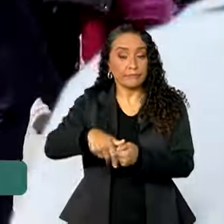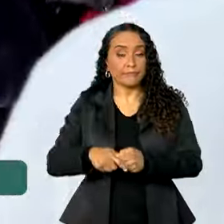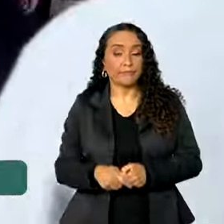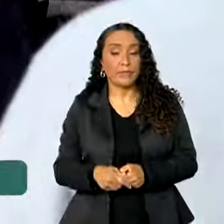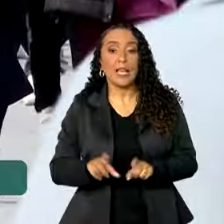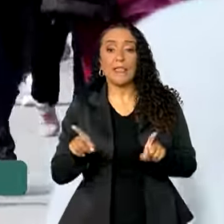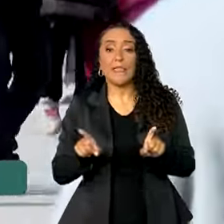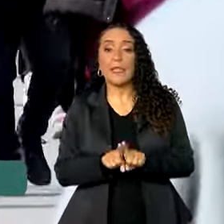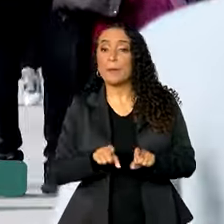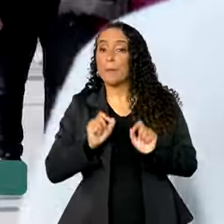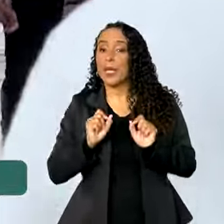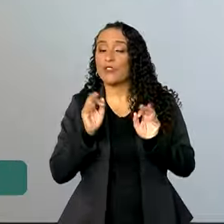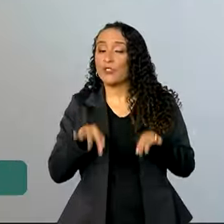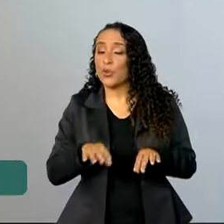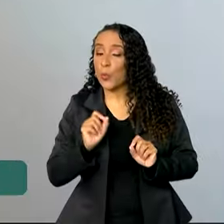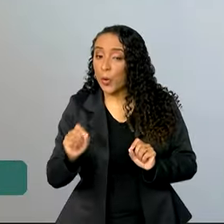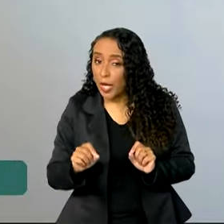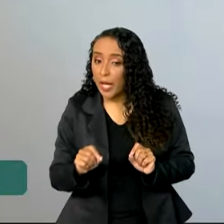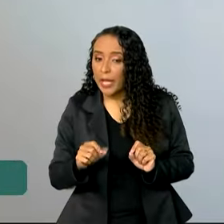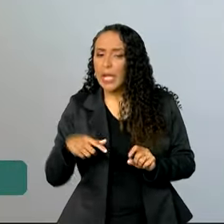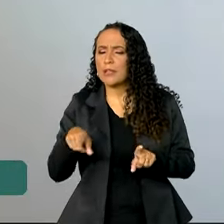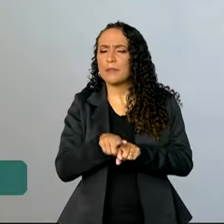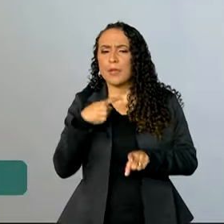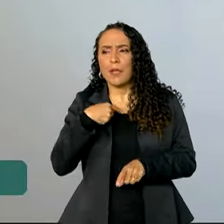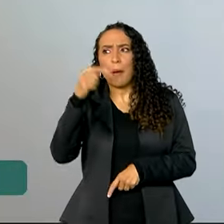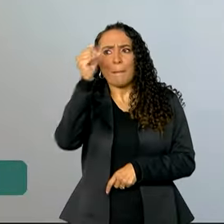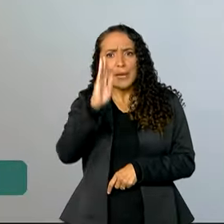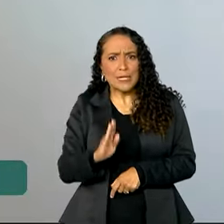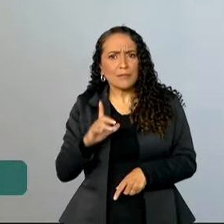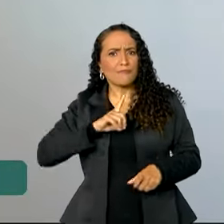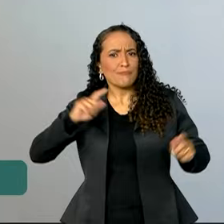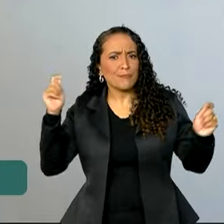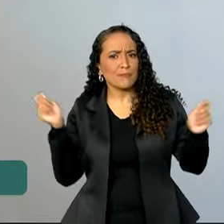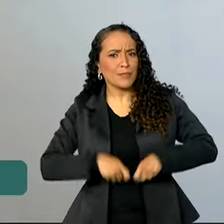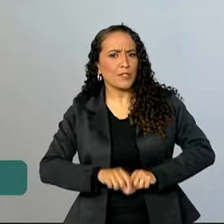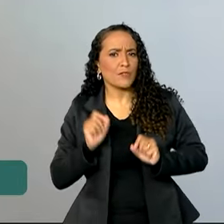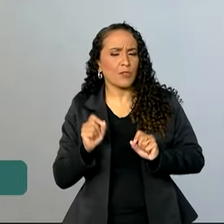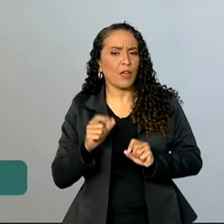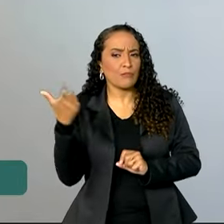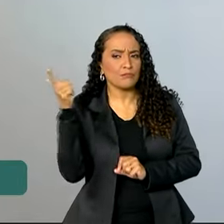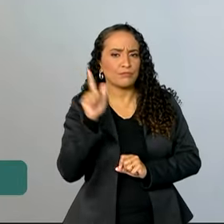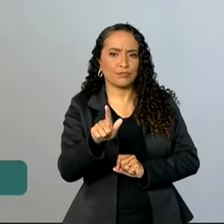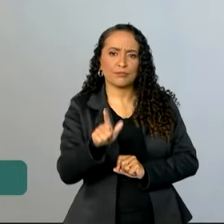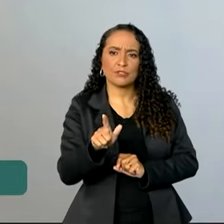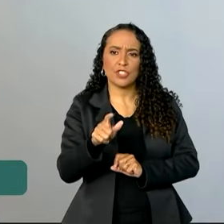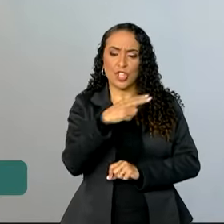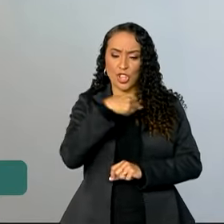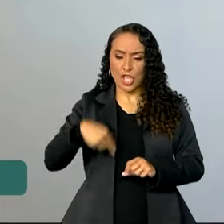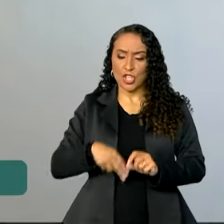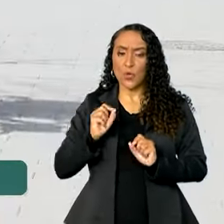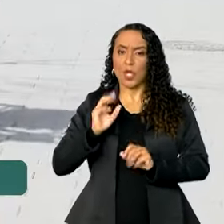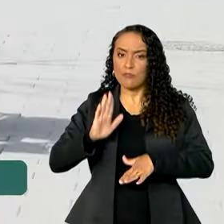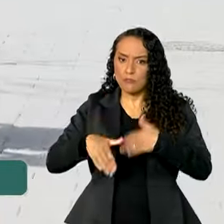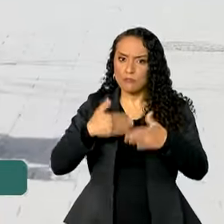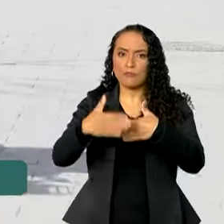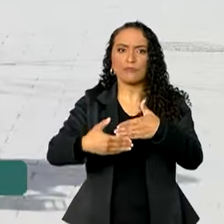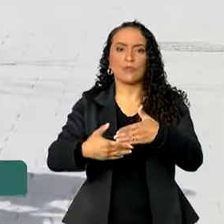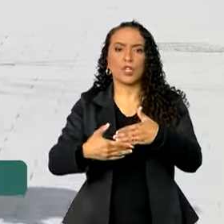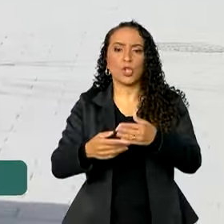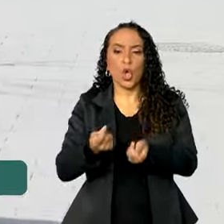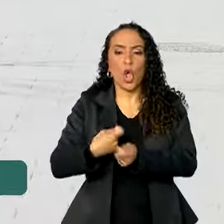E, no fim das contas, também, eu diria que o Brasil tem capacidade de ganhos com a China em termos de desenvolvimento